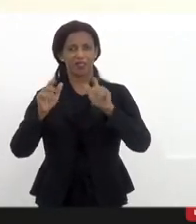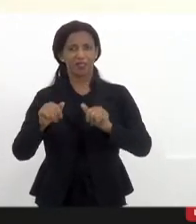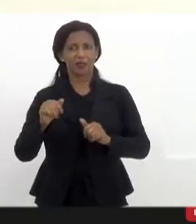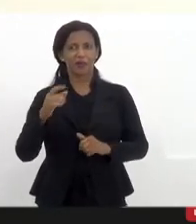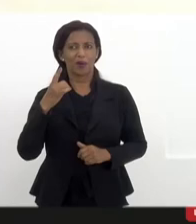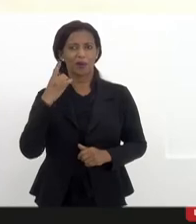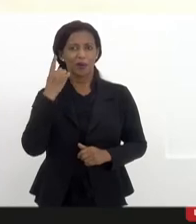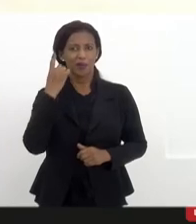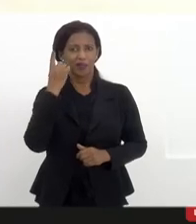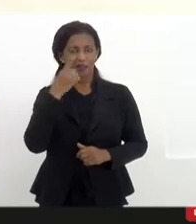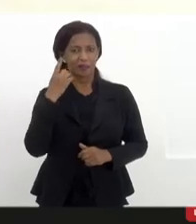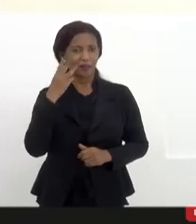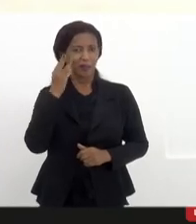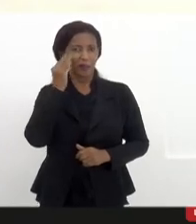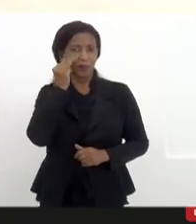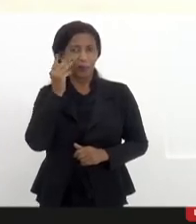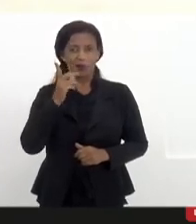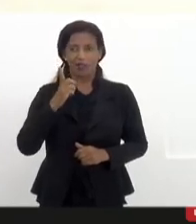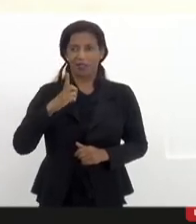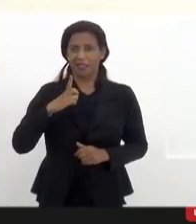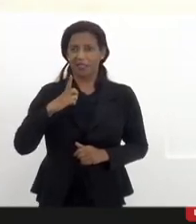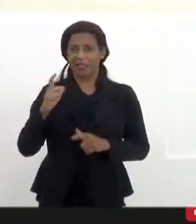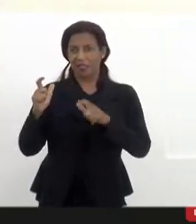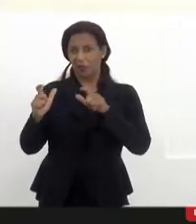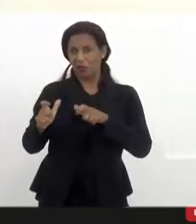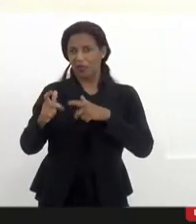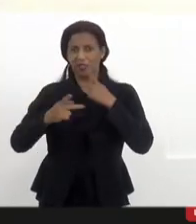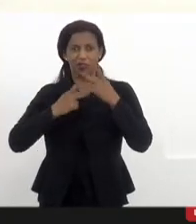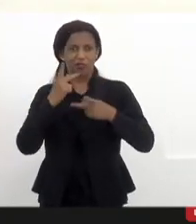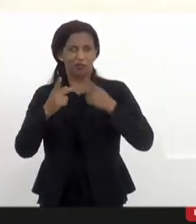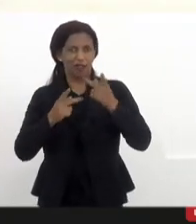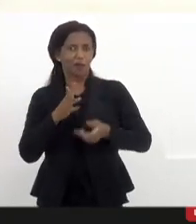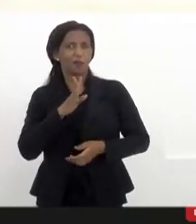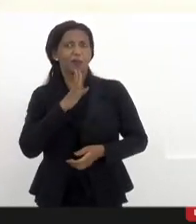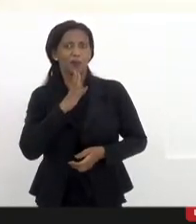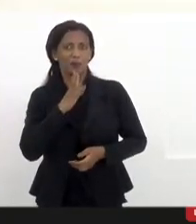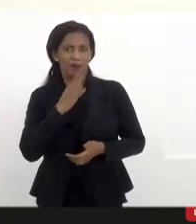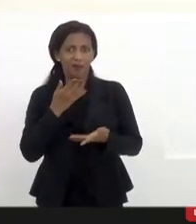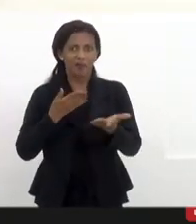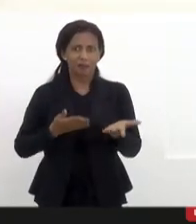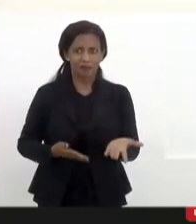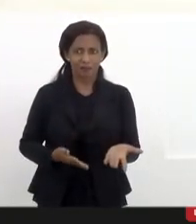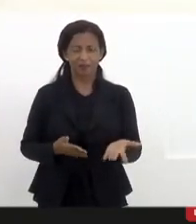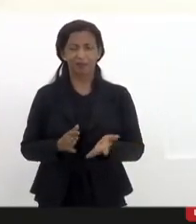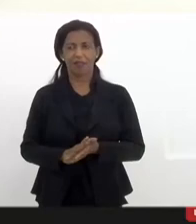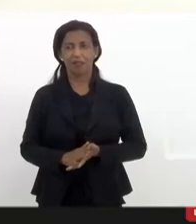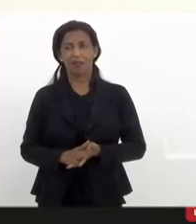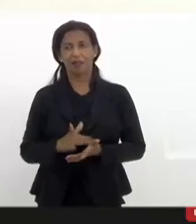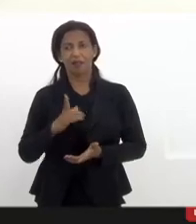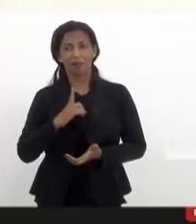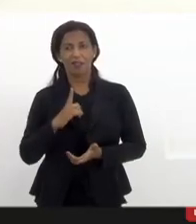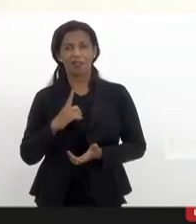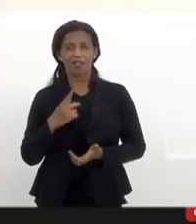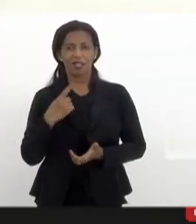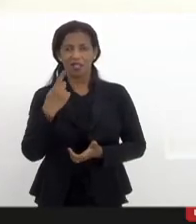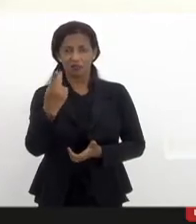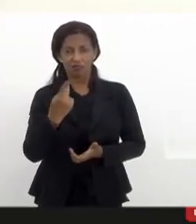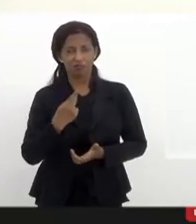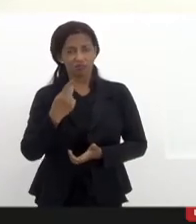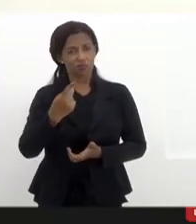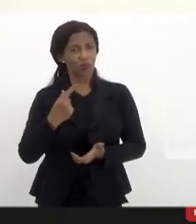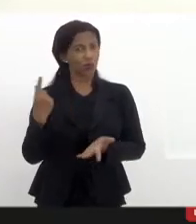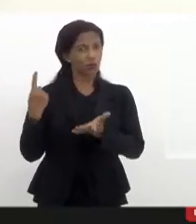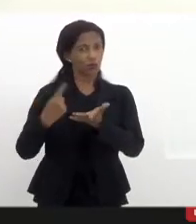Francisco que tem bastante lugar de fala nesse debate, mas há entre nós o compromisso,